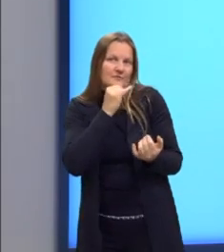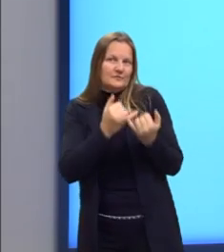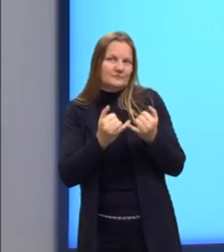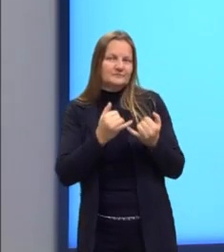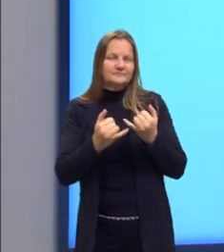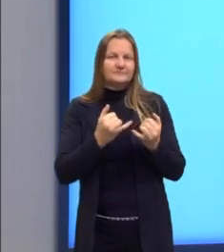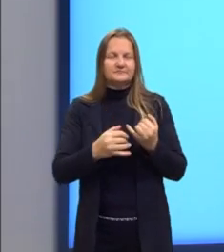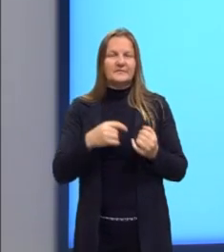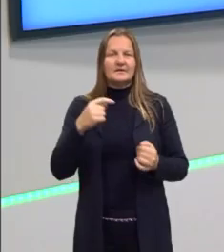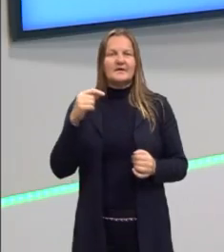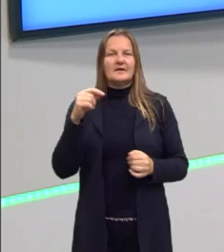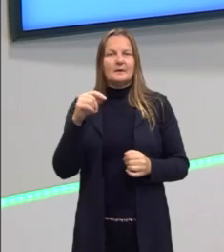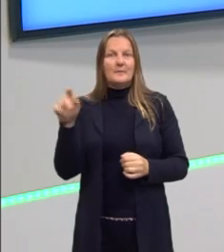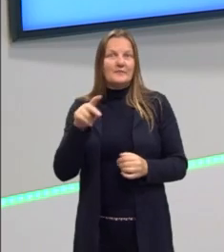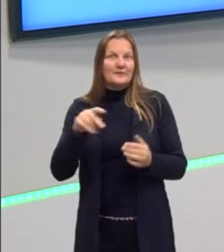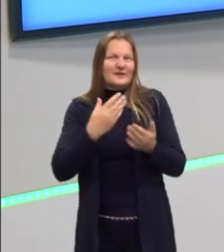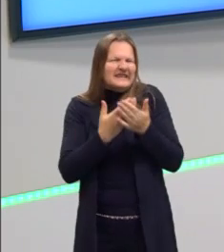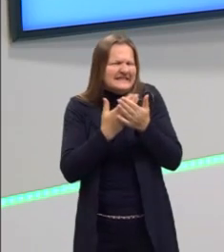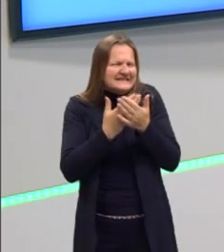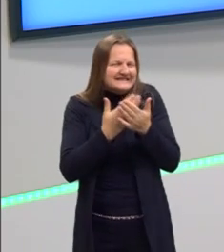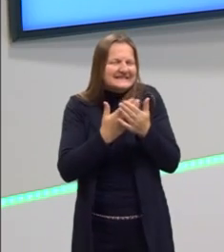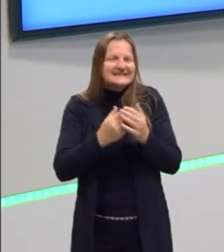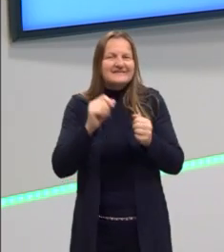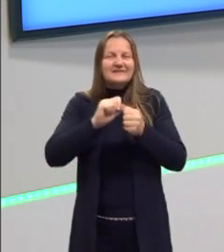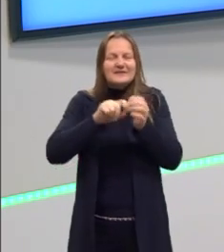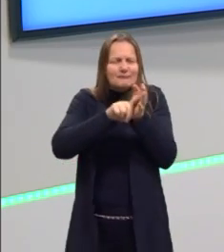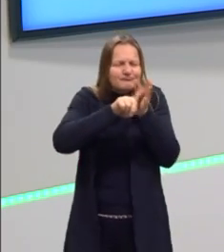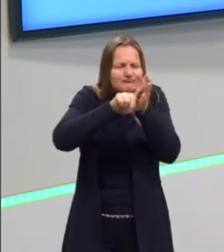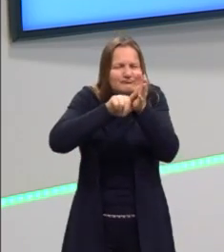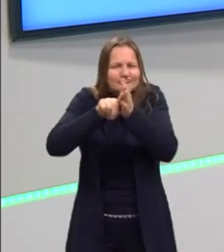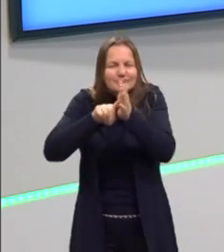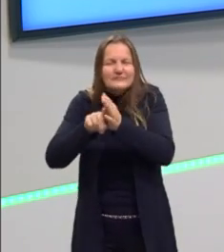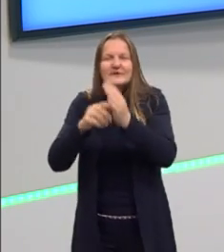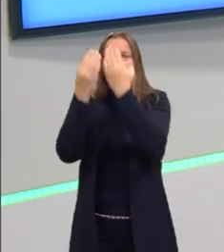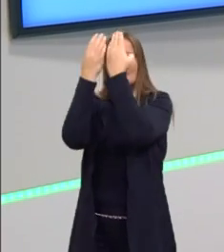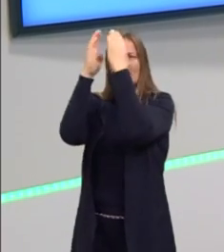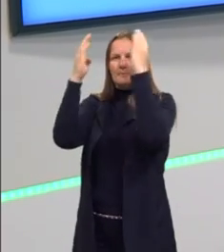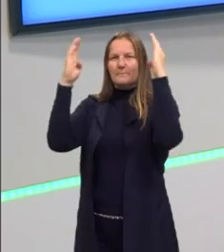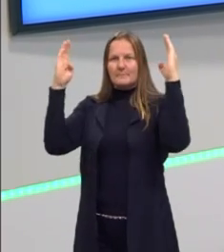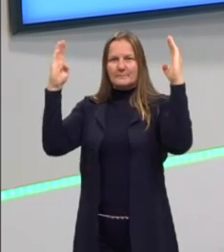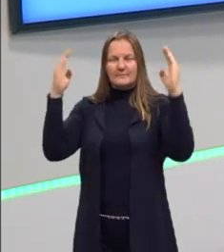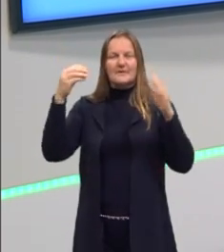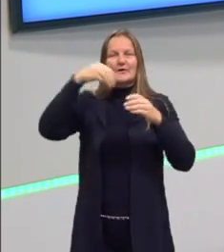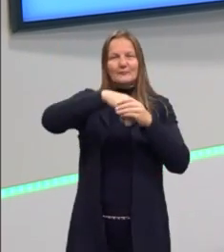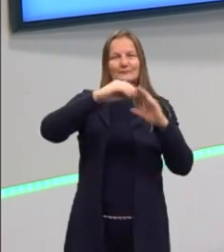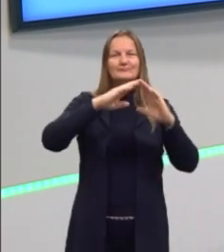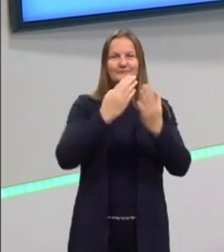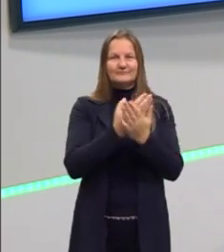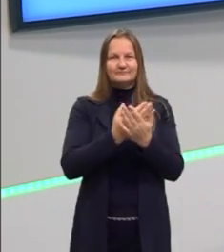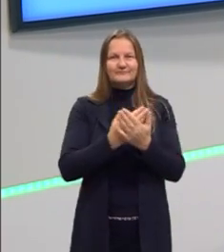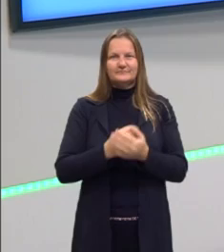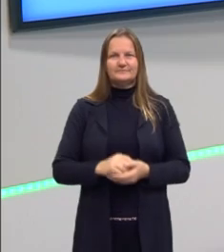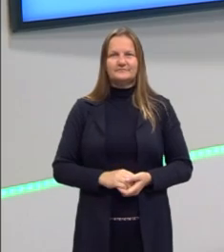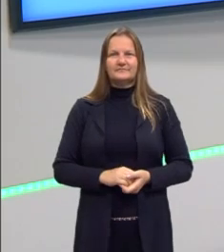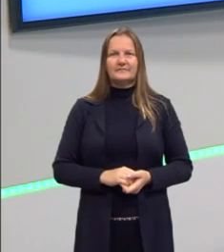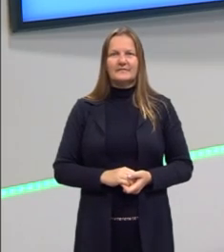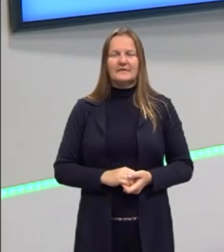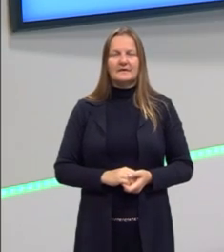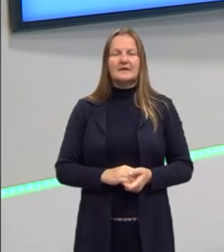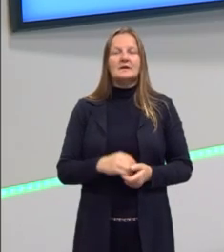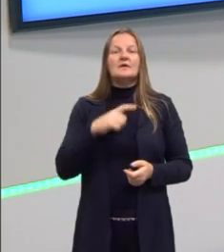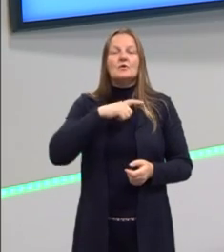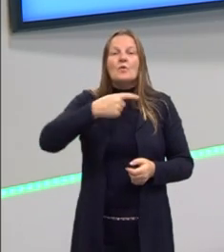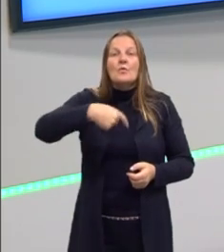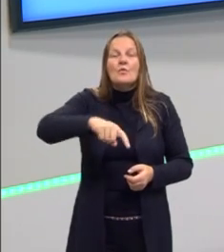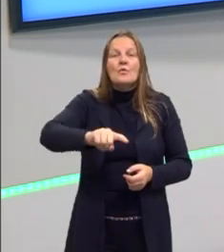lembro de quando eu estudava que muitas vezes eu tinha que fazer pesquisa na biblioteca da escola. A gente ia para